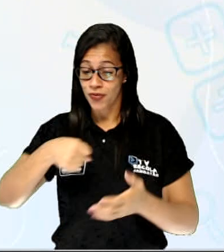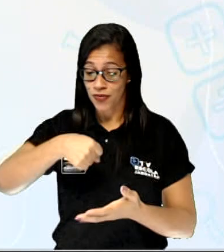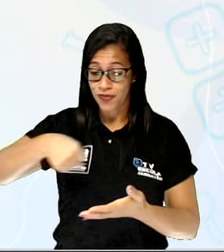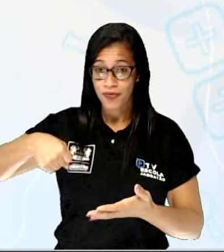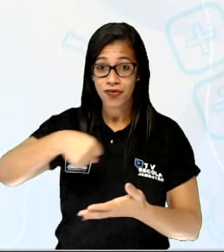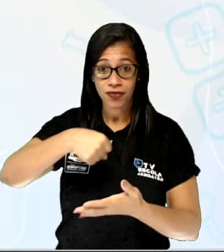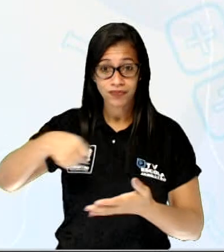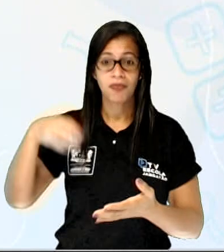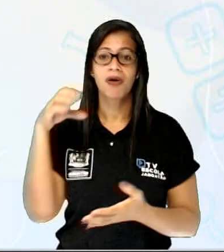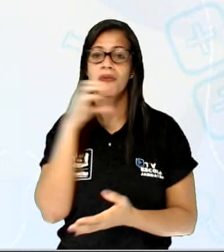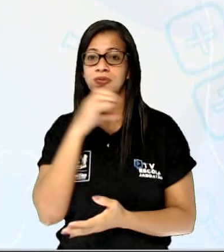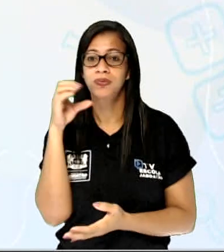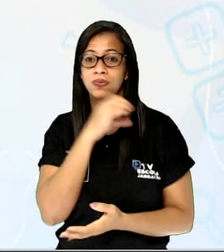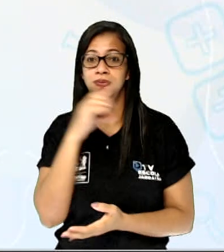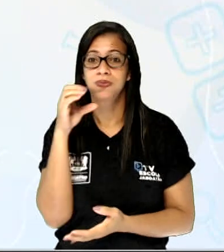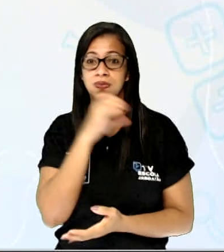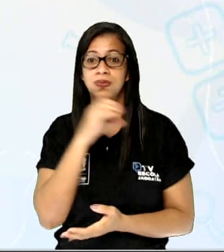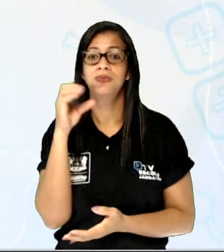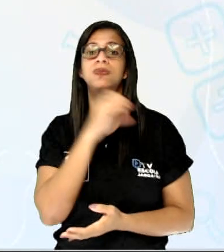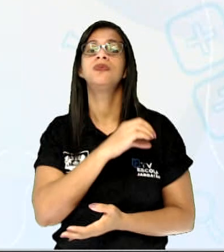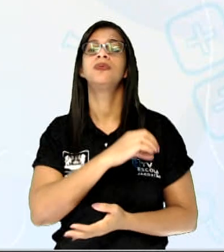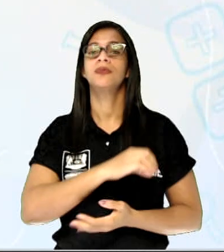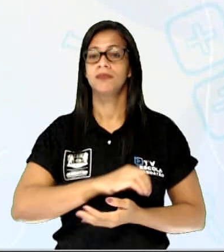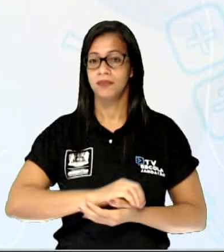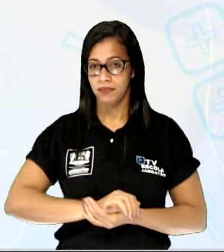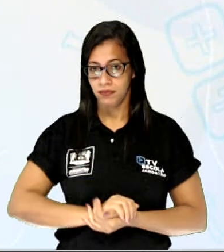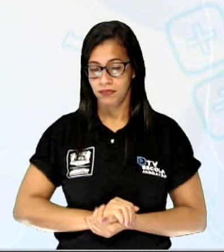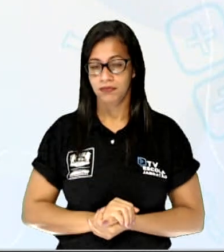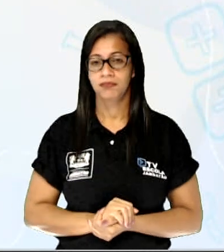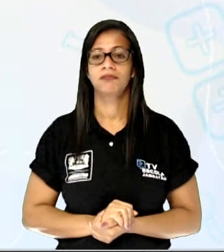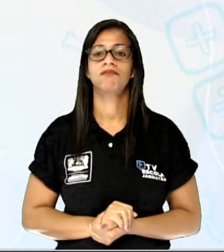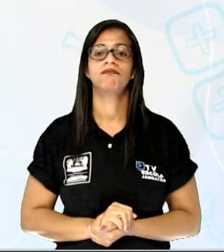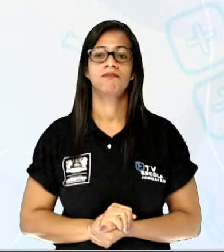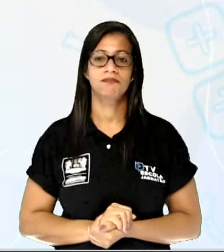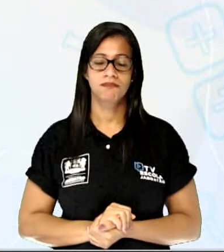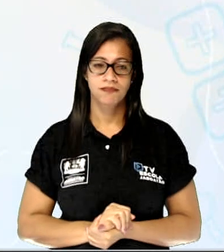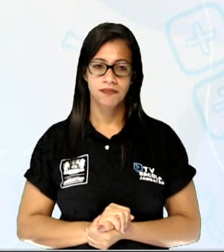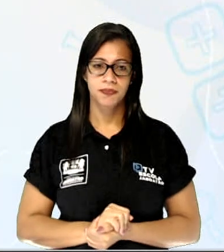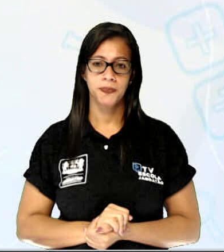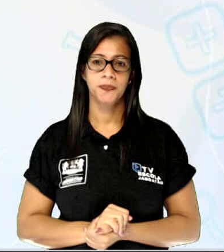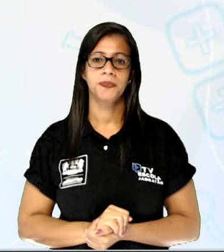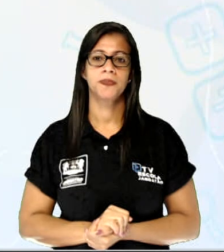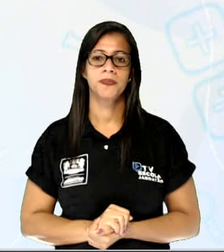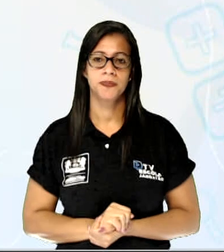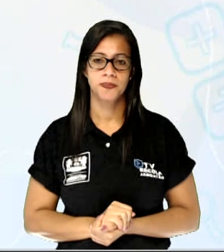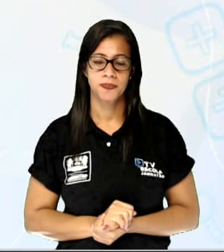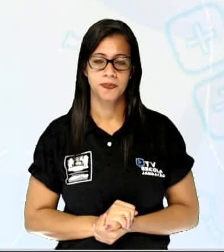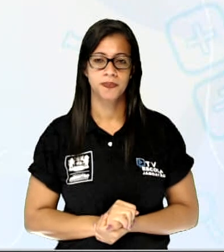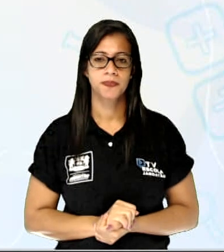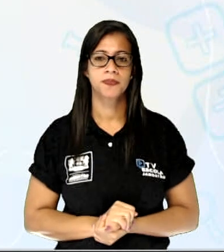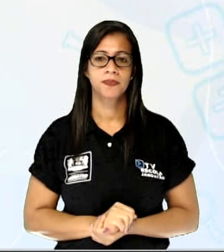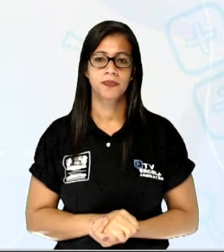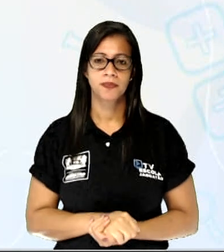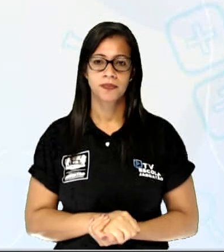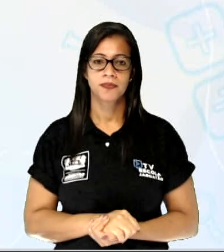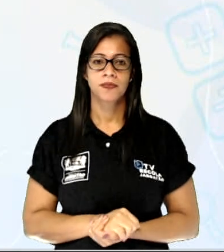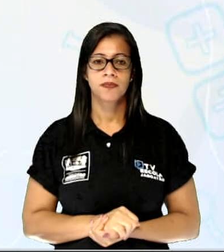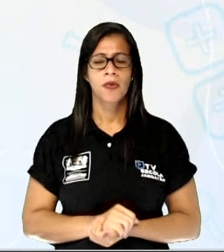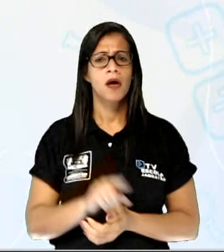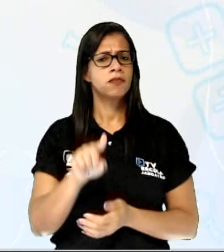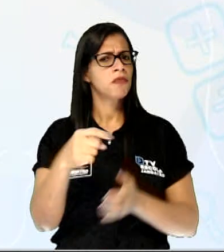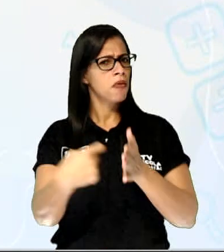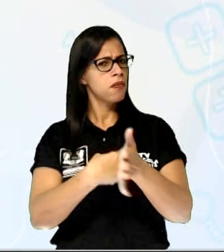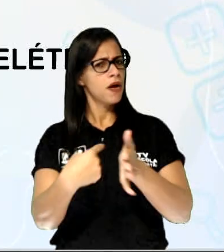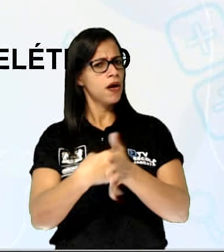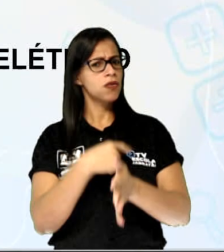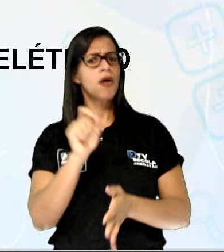segura esse calor, o ferro está lá desligadinho, mas pode estar o quê? Com uma temperatura alta. E você me pergunta o que